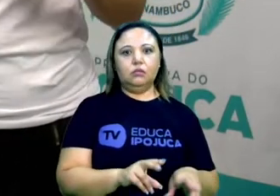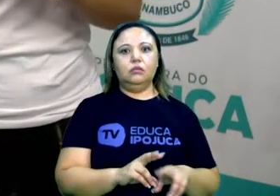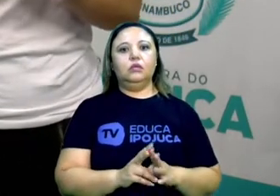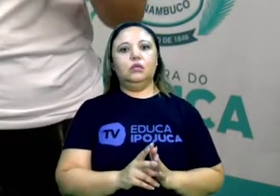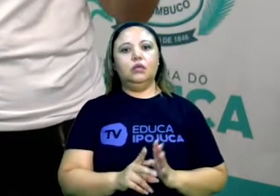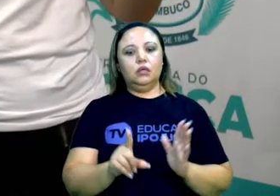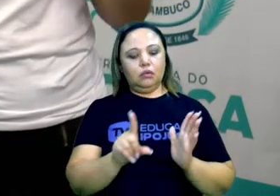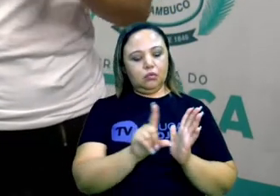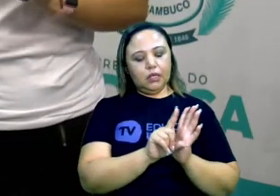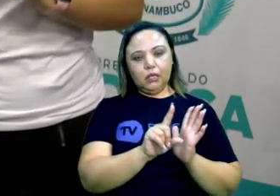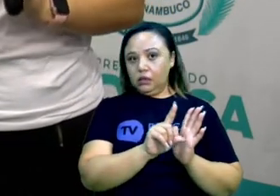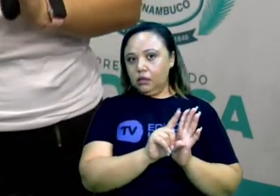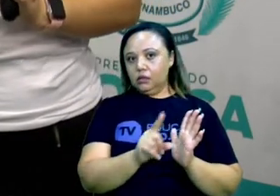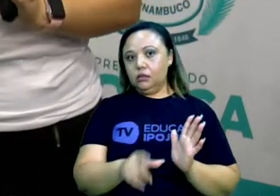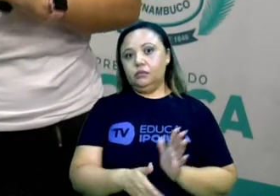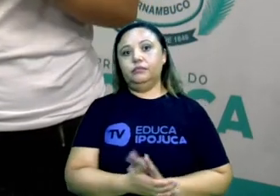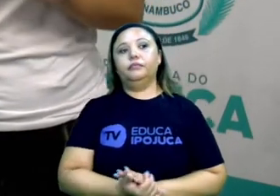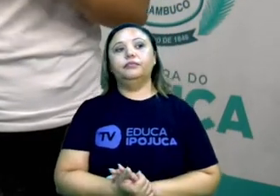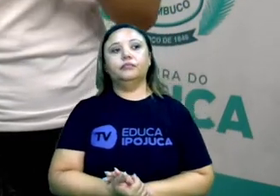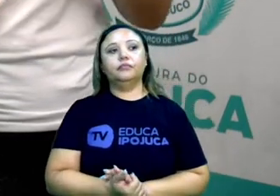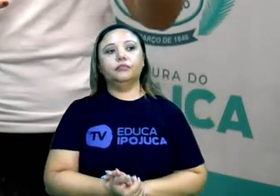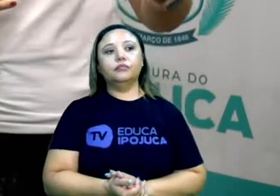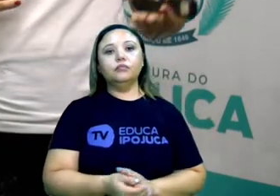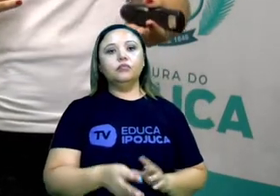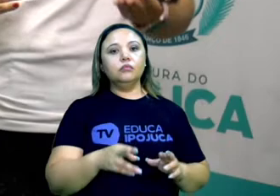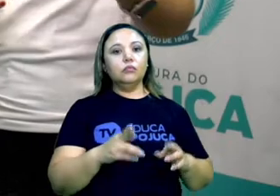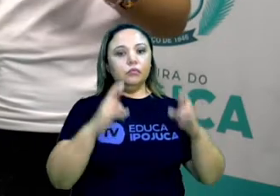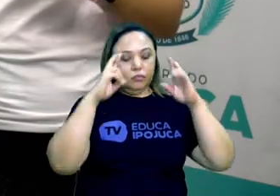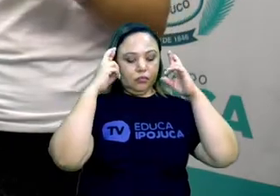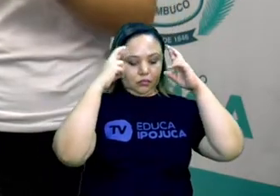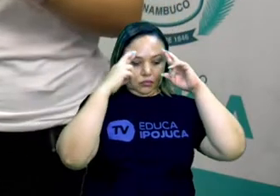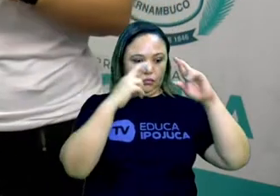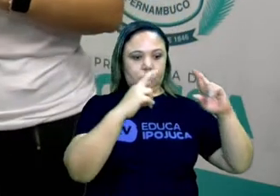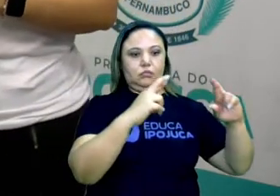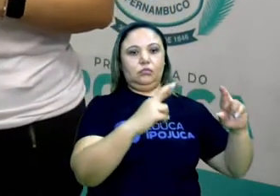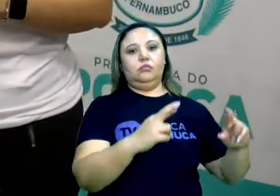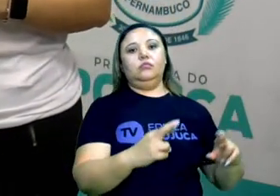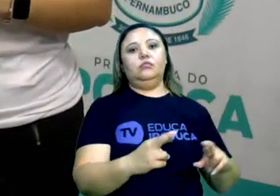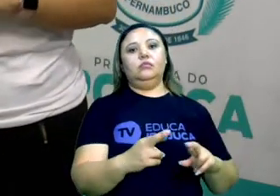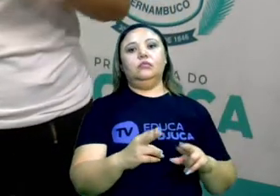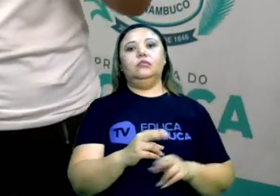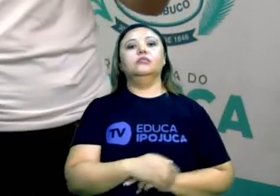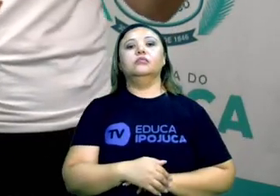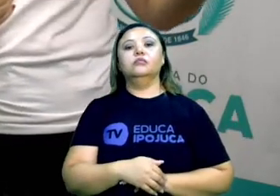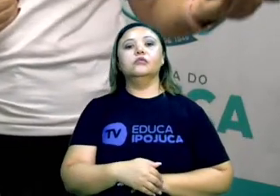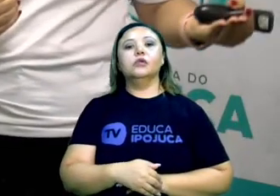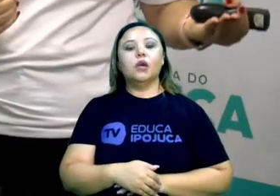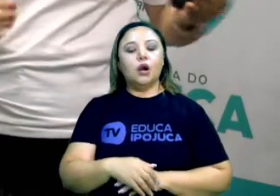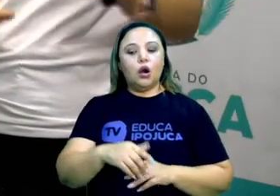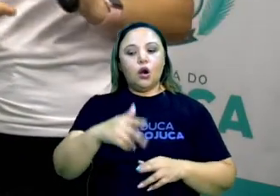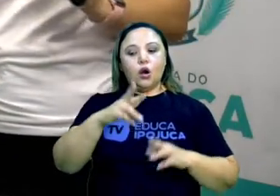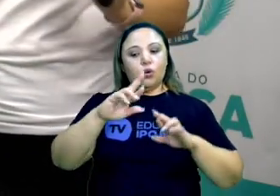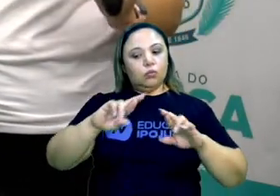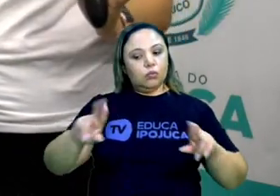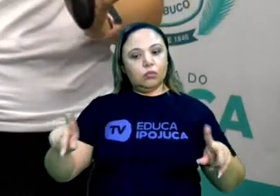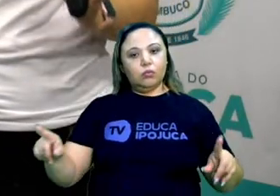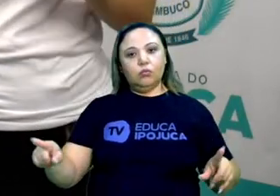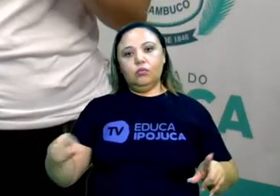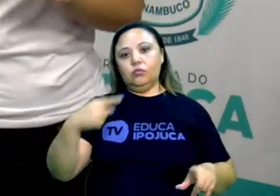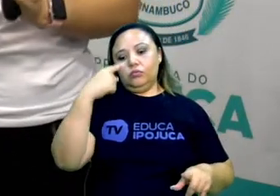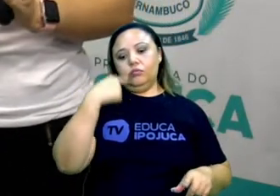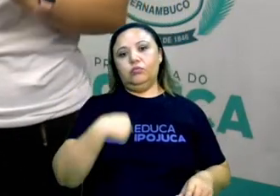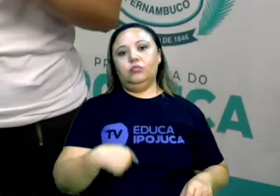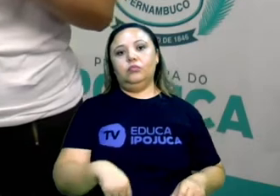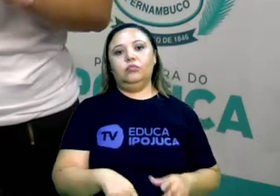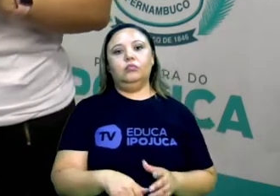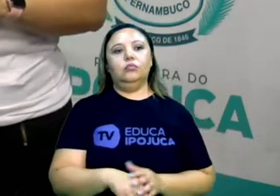lei, independente da minha opinião. Eu tenho que respeitar o diferente de mim, o igual a mim, não importa.